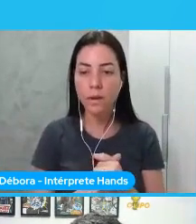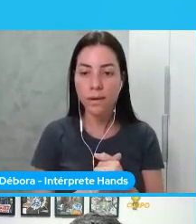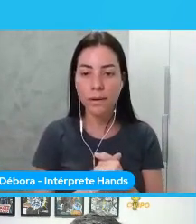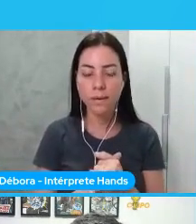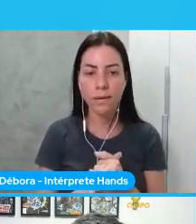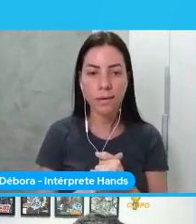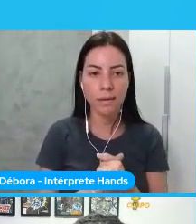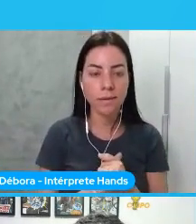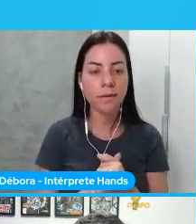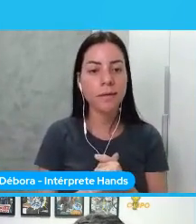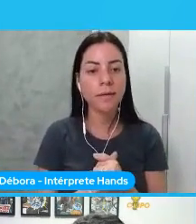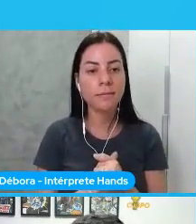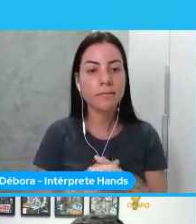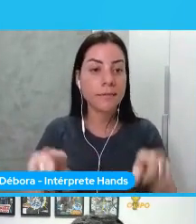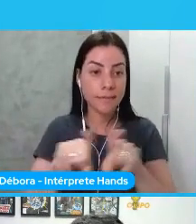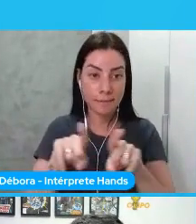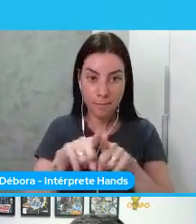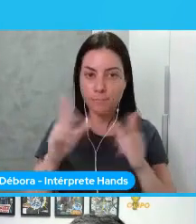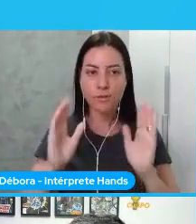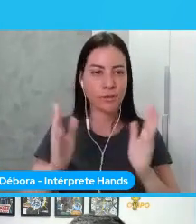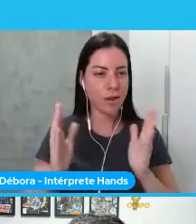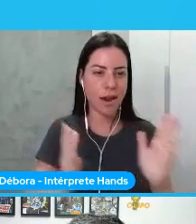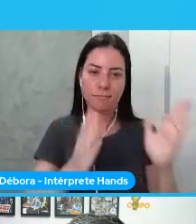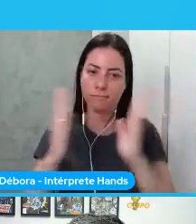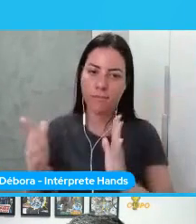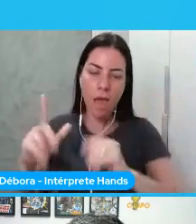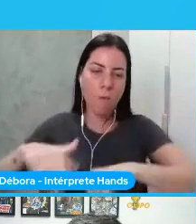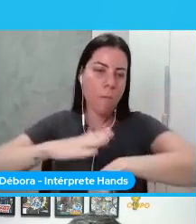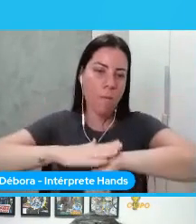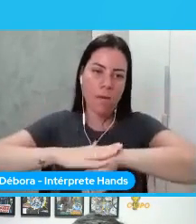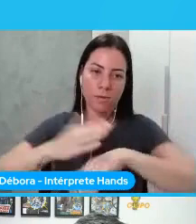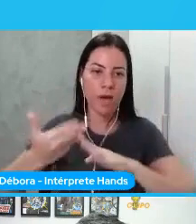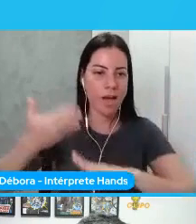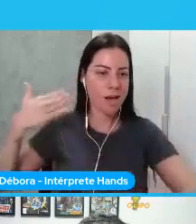eu tenho um notebook de treinamento eu vou passar bem rápido aqui por cima